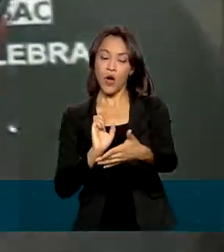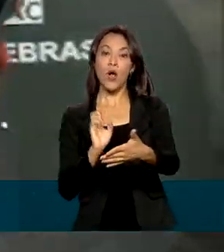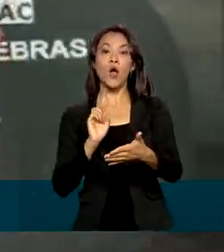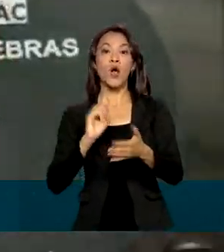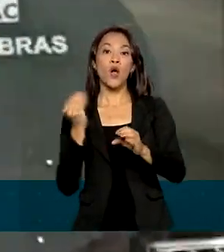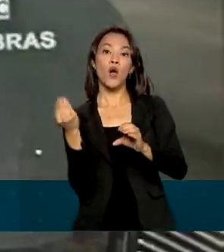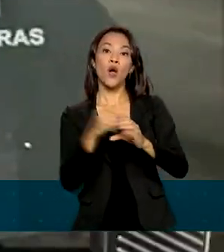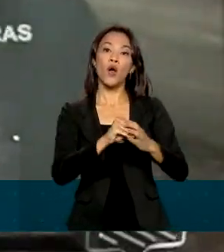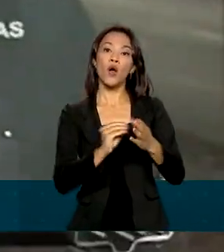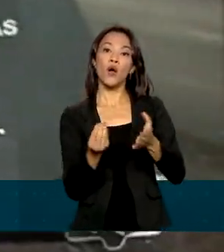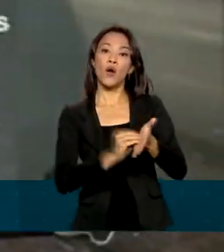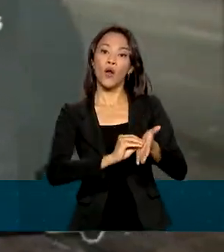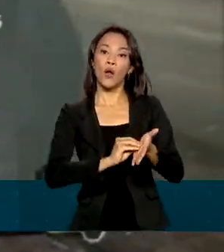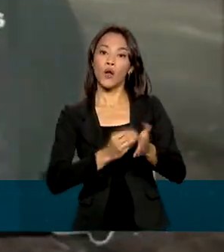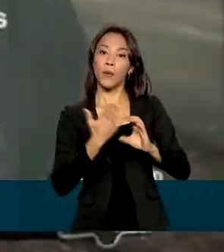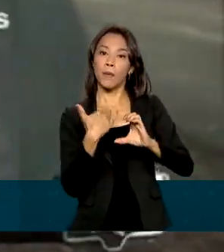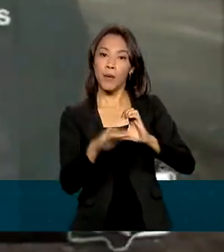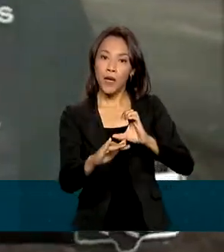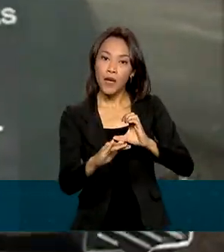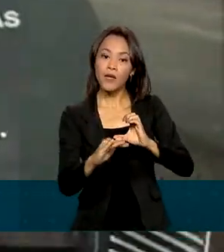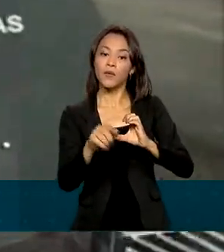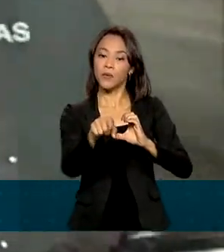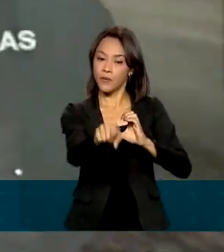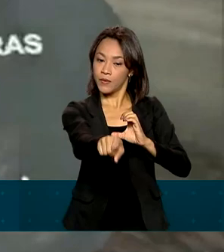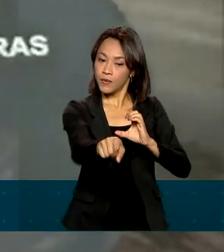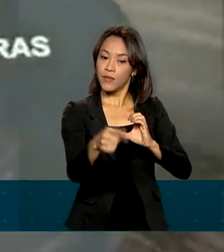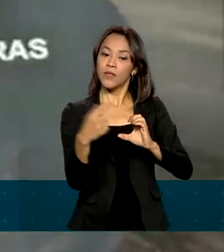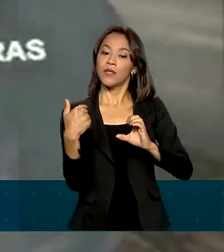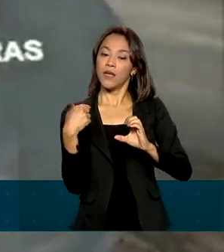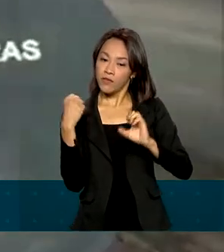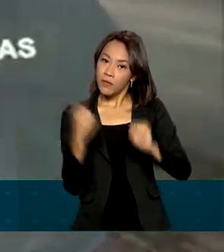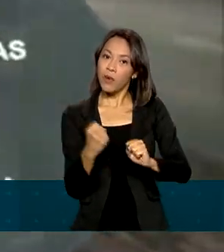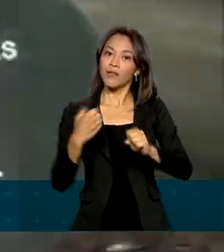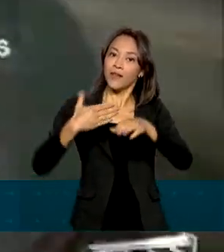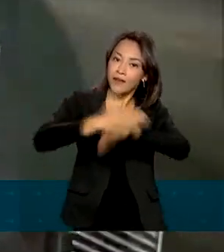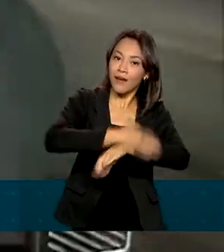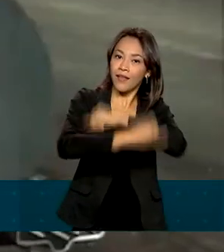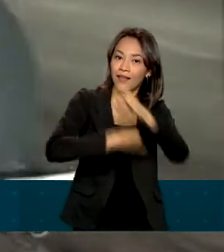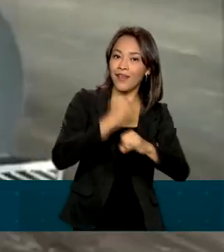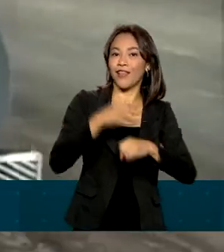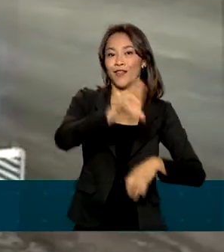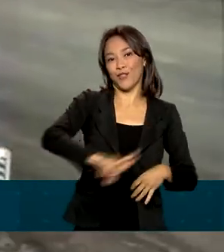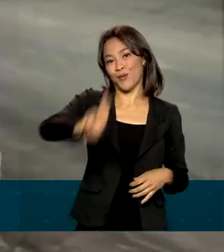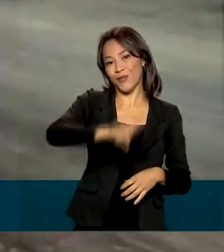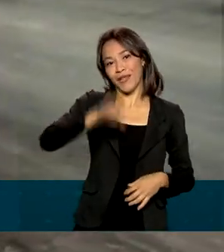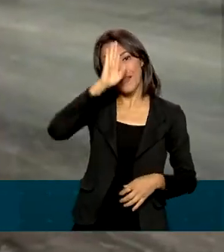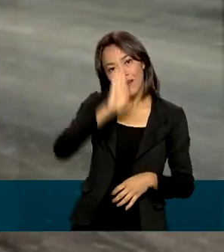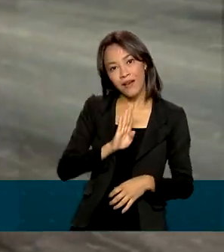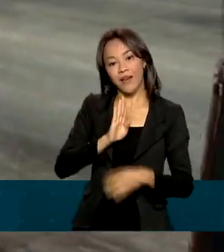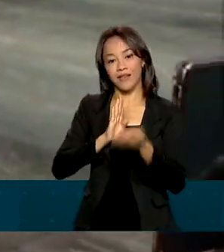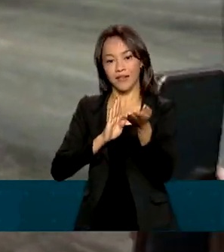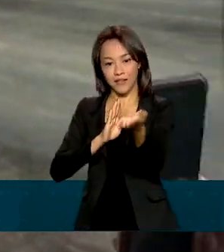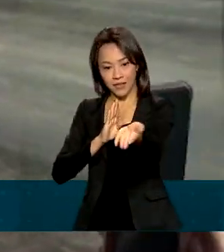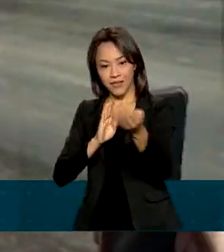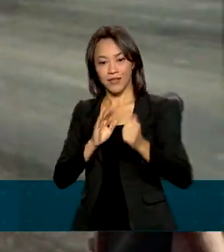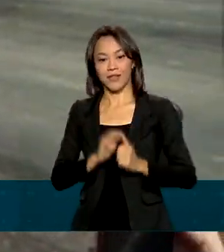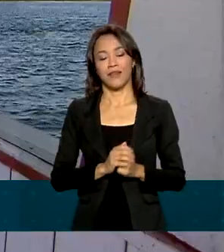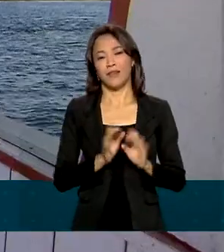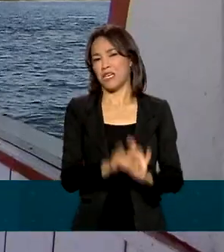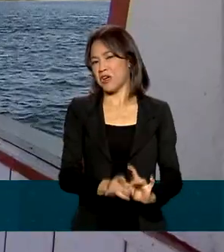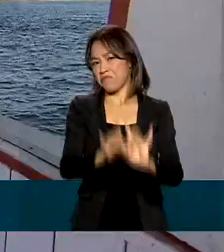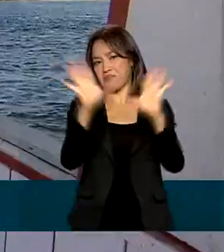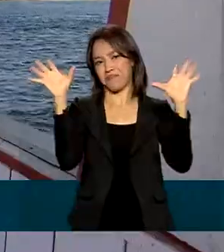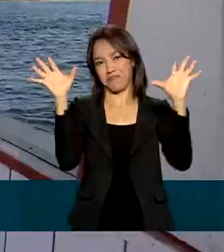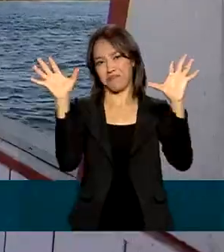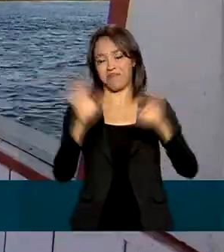-mail, aqui é o sinal cheio e você pode se conectar e usar a internet gratuita e limitada.